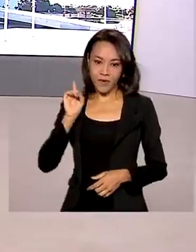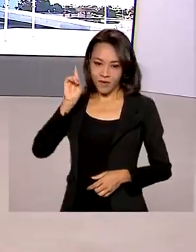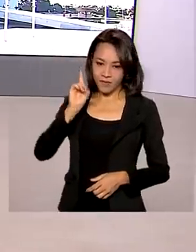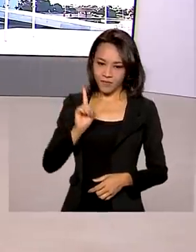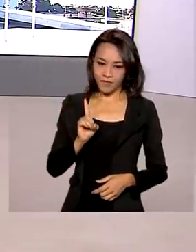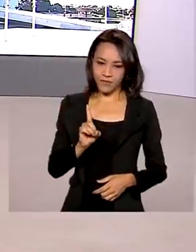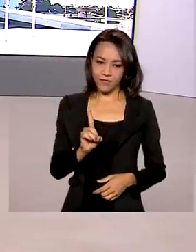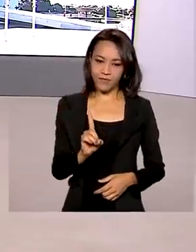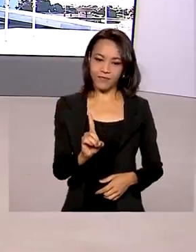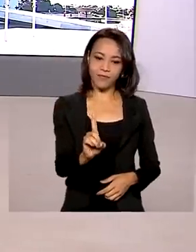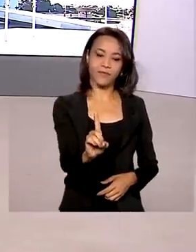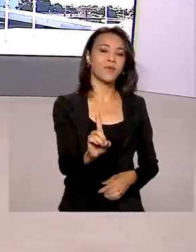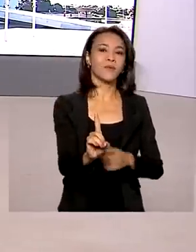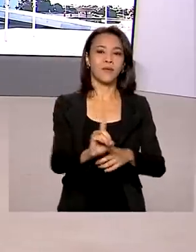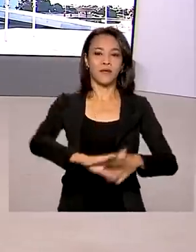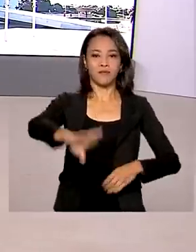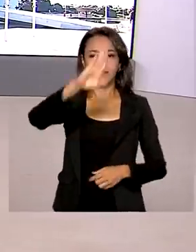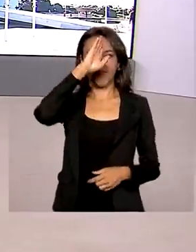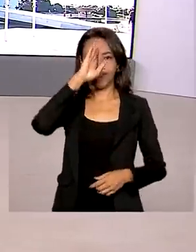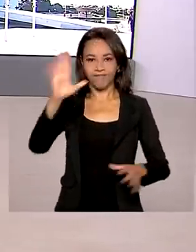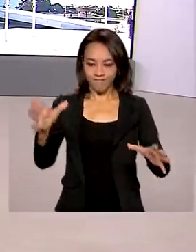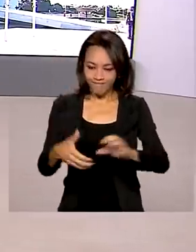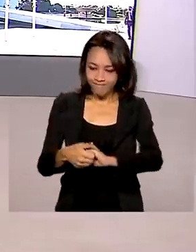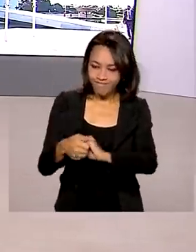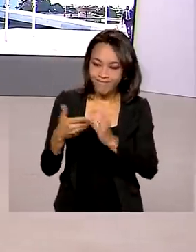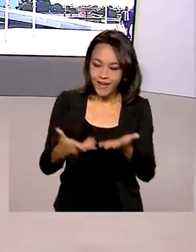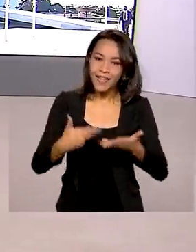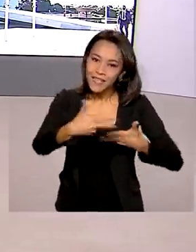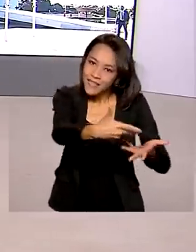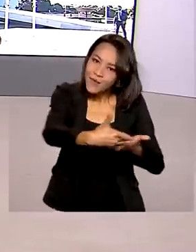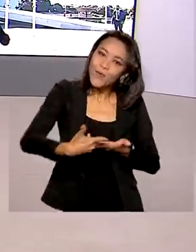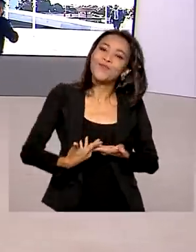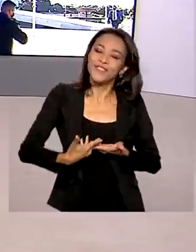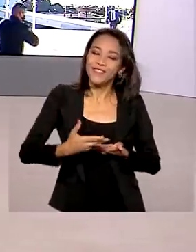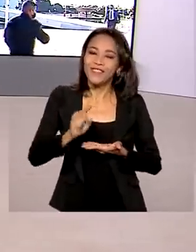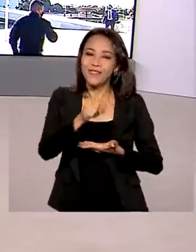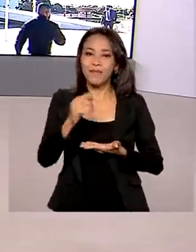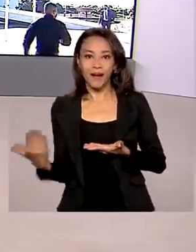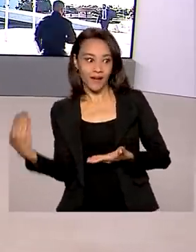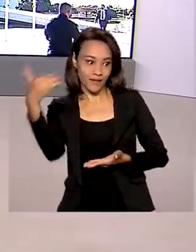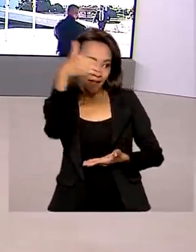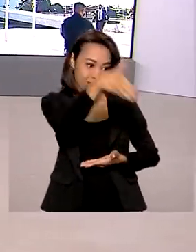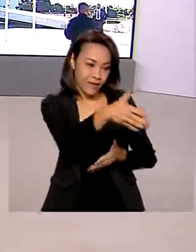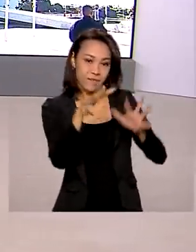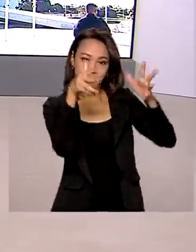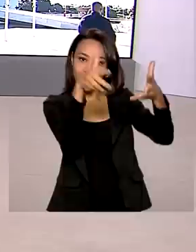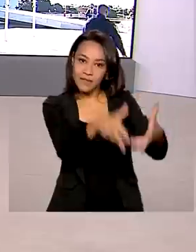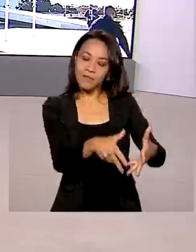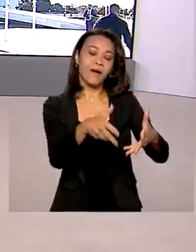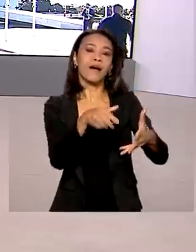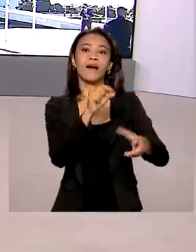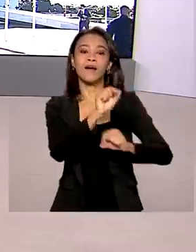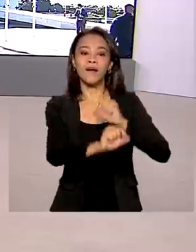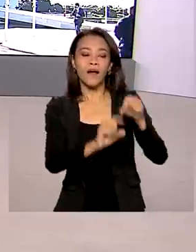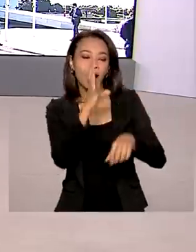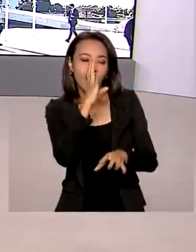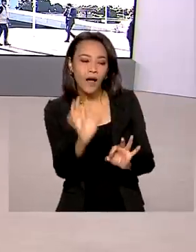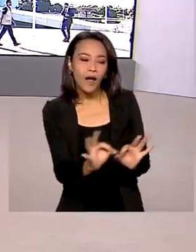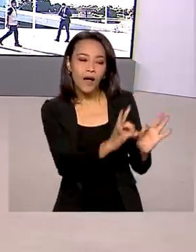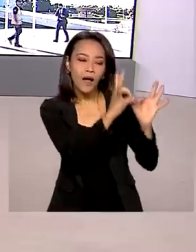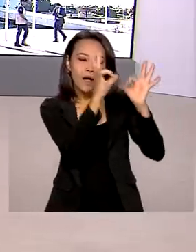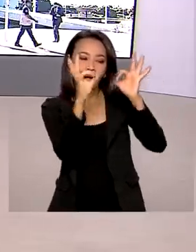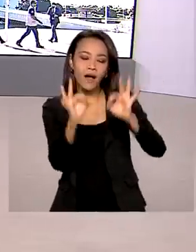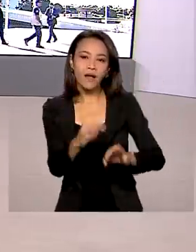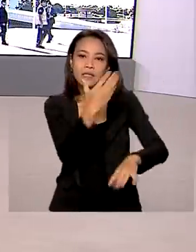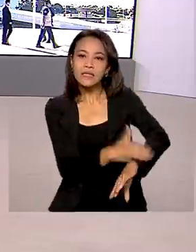rampa para receber aí os militares. Ele vai receber convite desses militares aí para ir para participar lá, para acompanhar lá